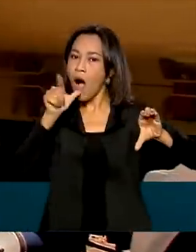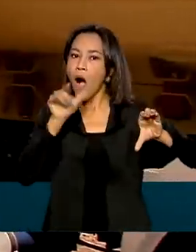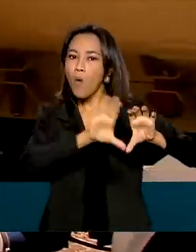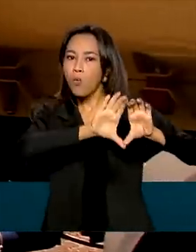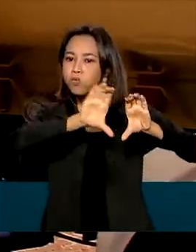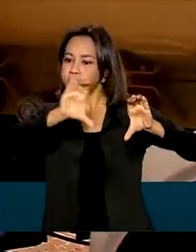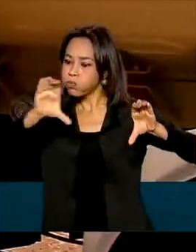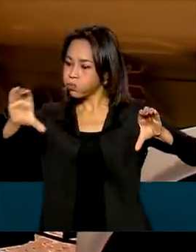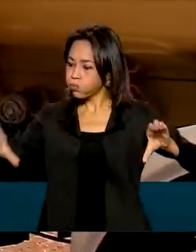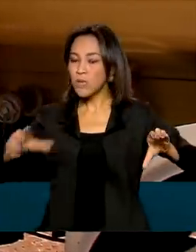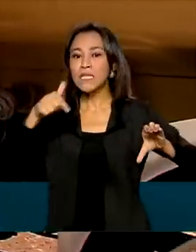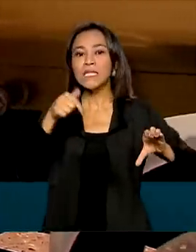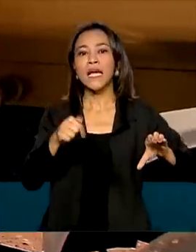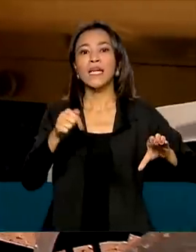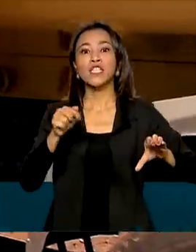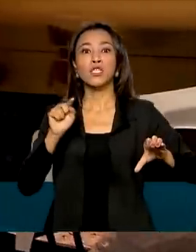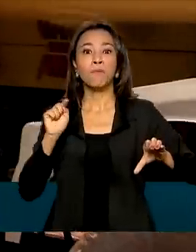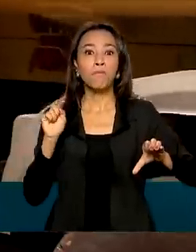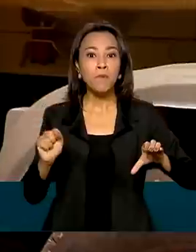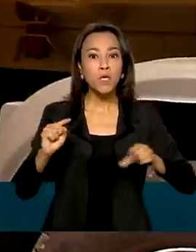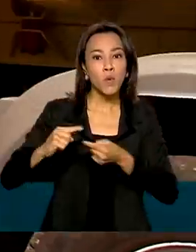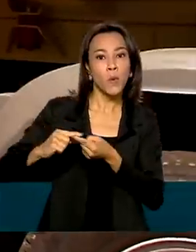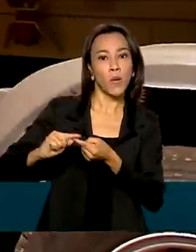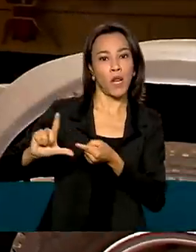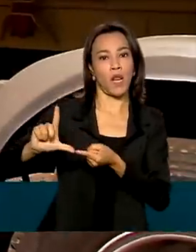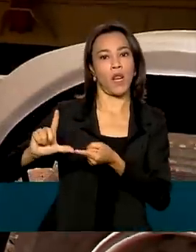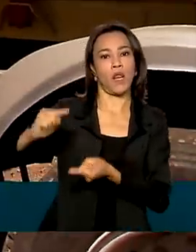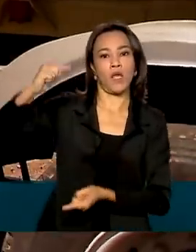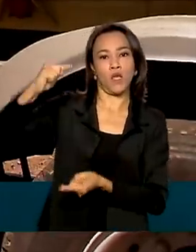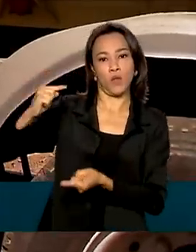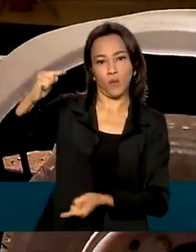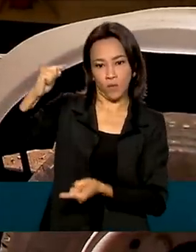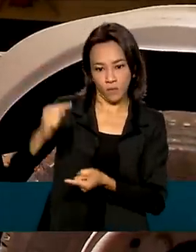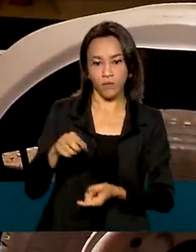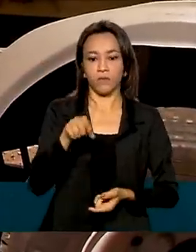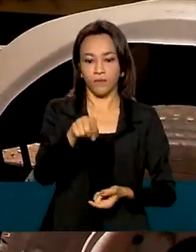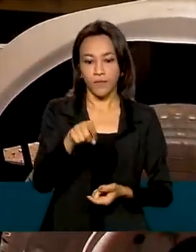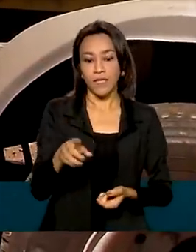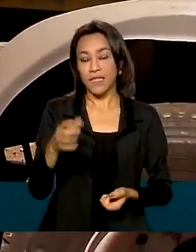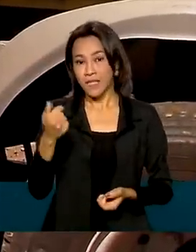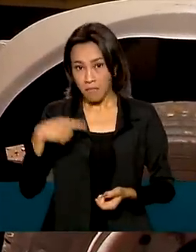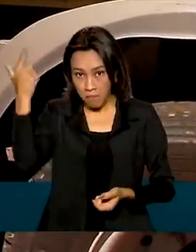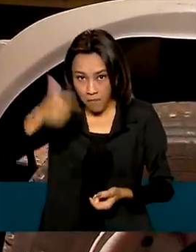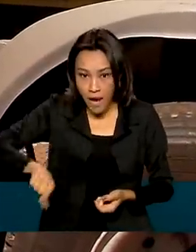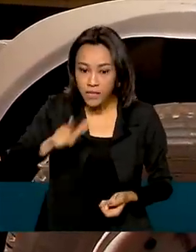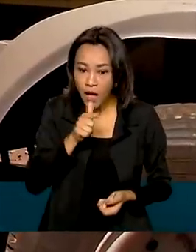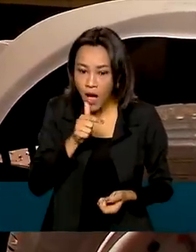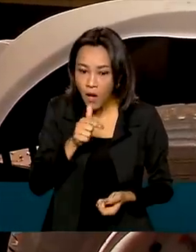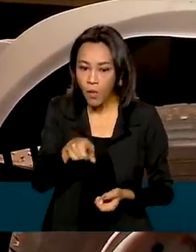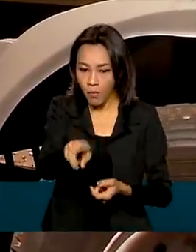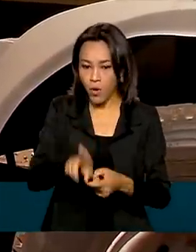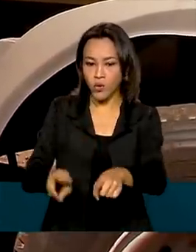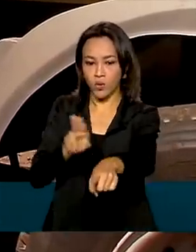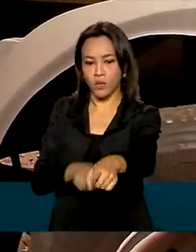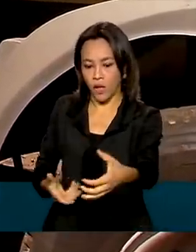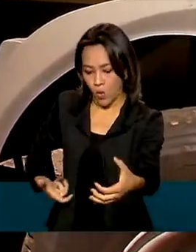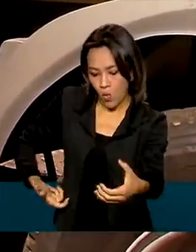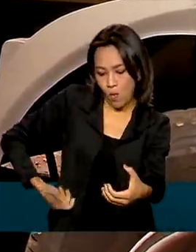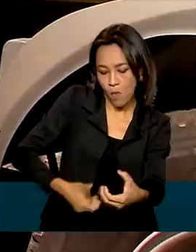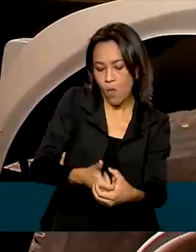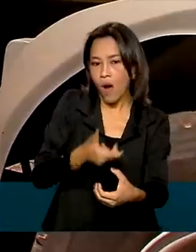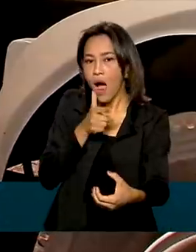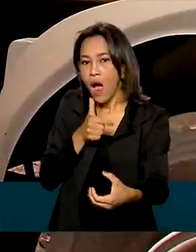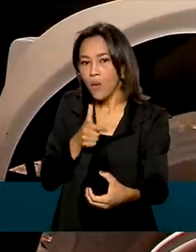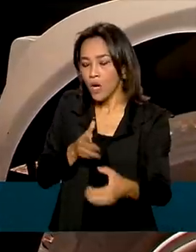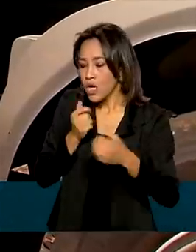7 mil litros de água e aqui nós temos os mangotes. Se houver necessidade de captar mais água, eles podem usar bombas e pegar águas de